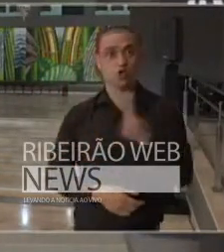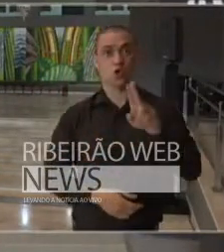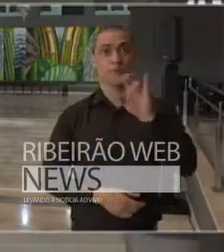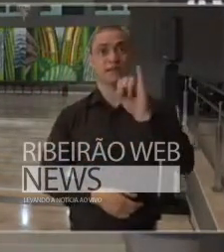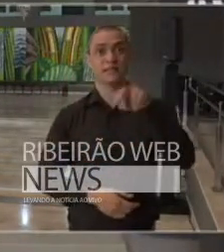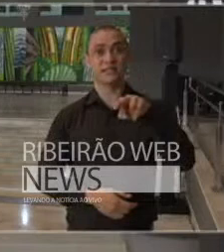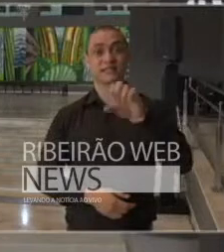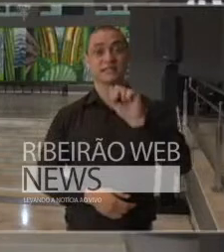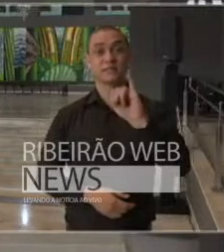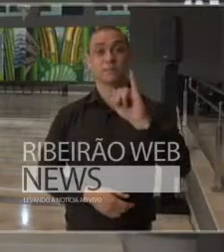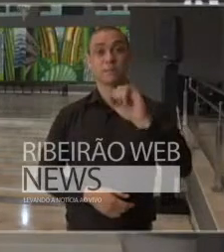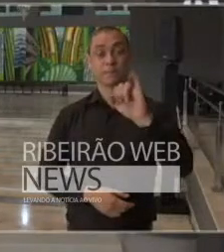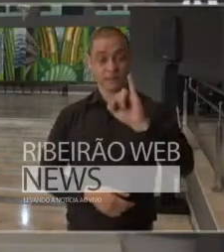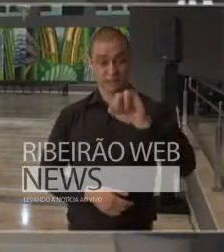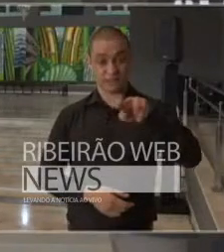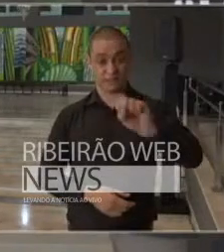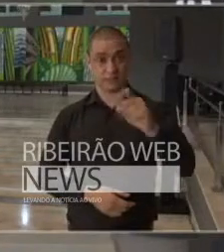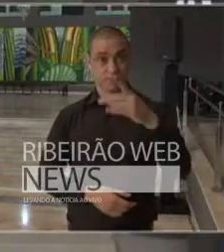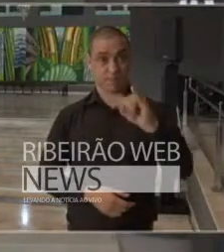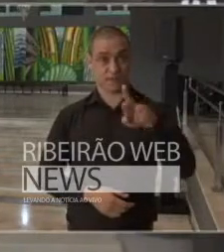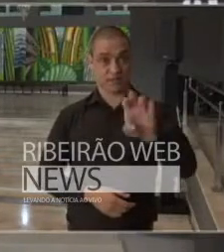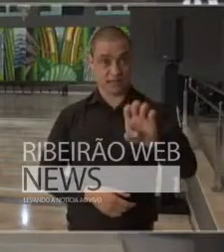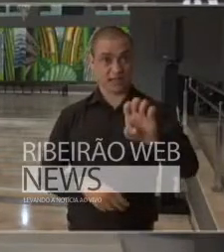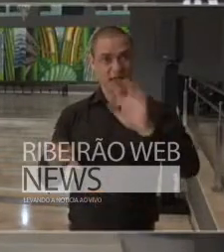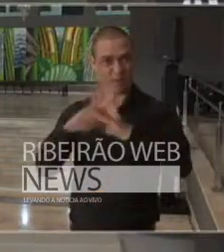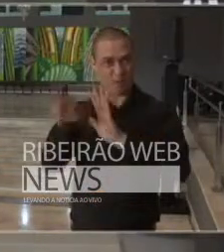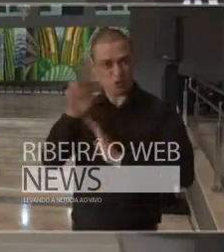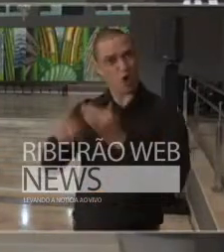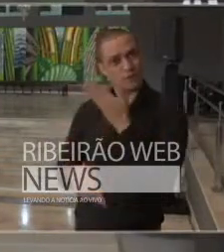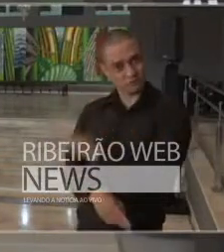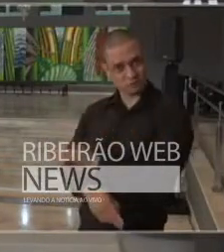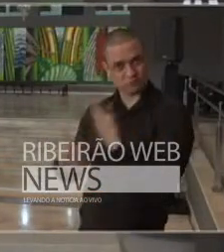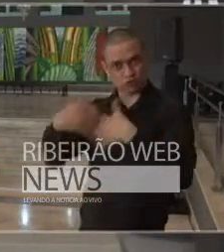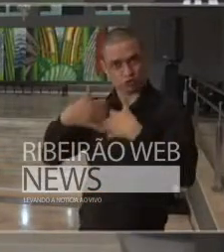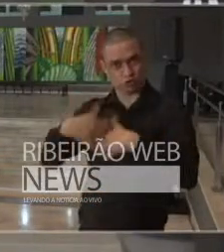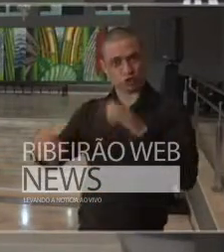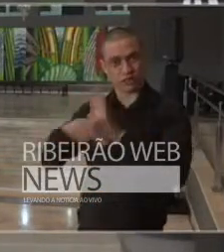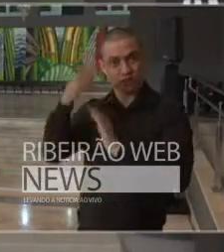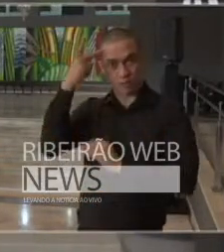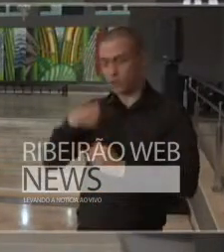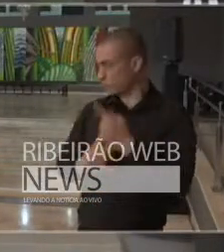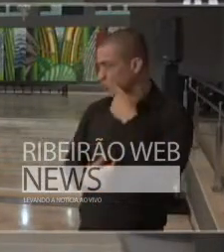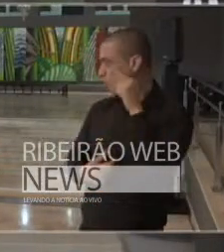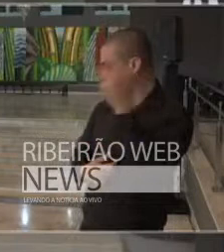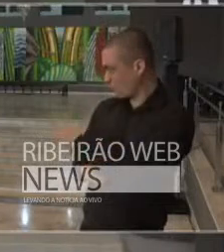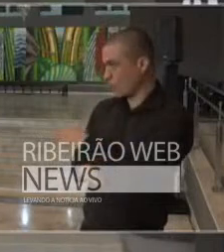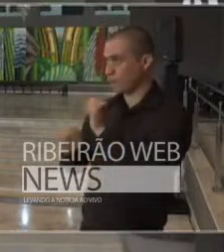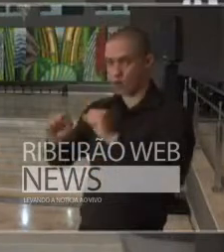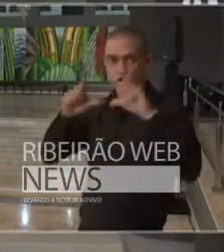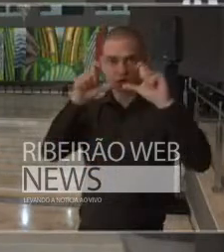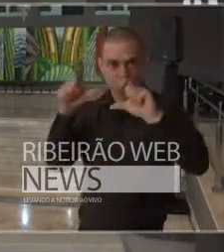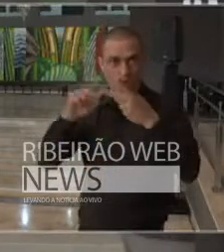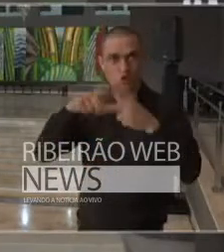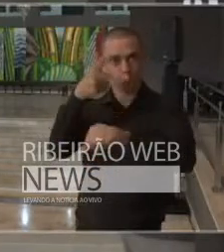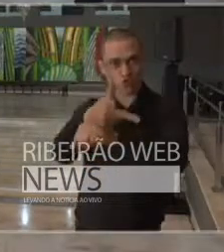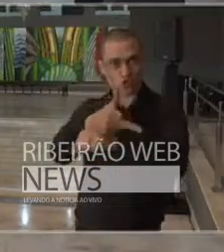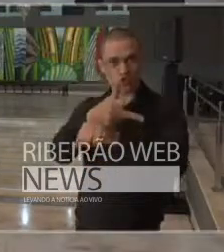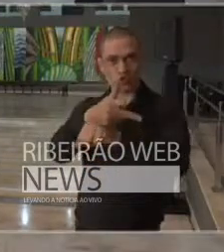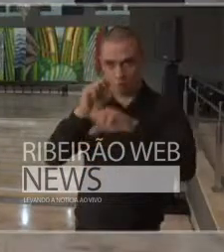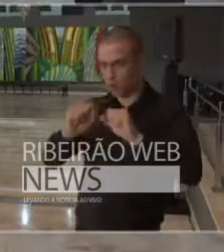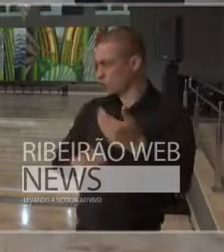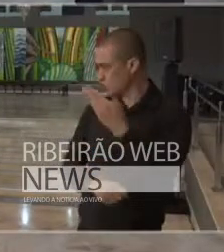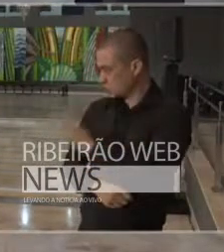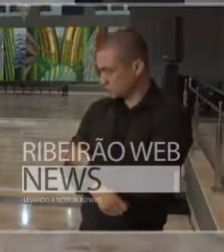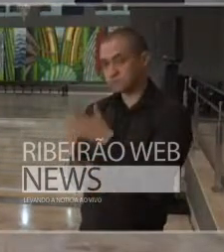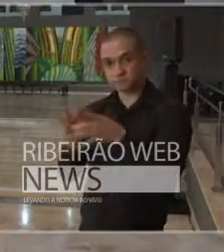Inspire é o equipamento desenvolvido pela Universidade de São Paulo ele está colocado aqui vocês podem fotografar ou fazer a imagem